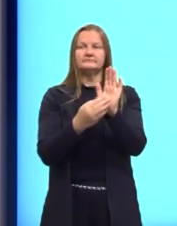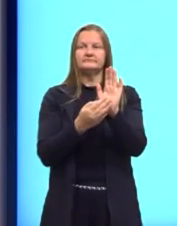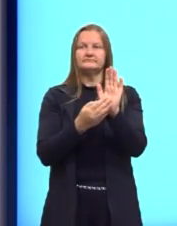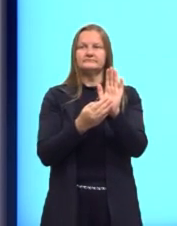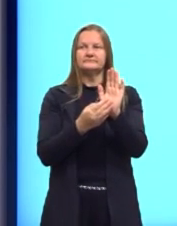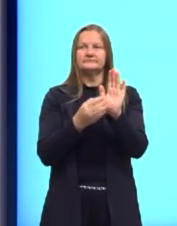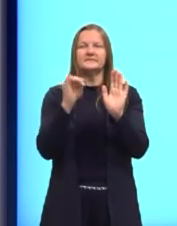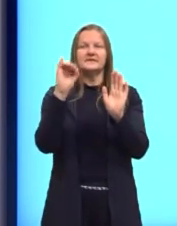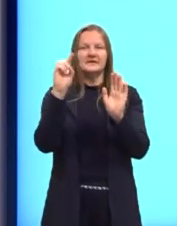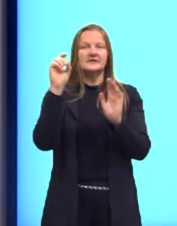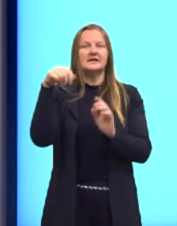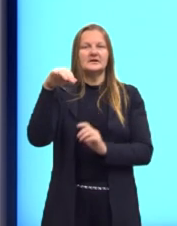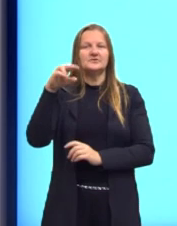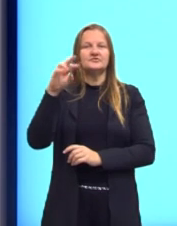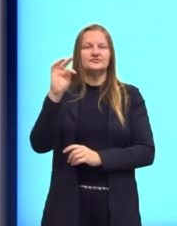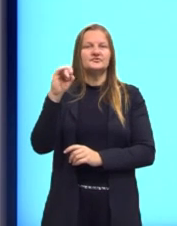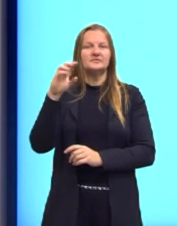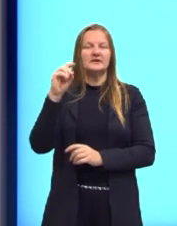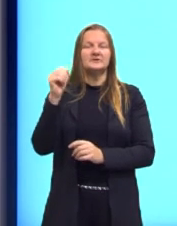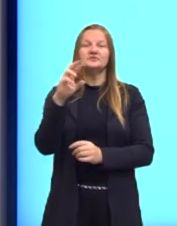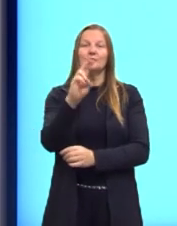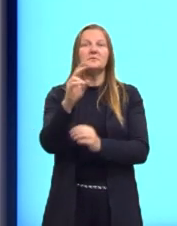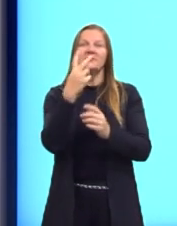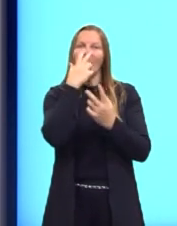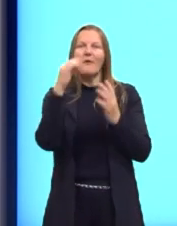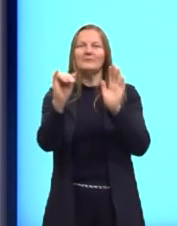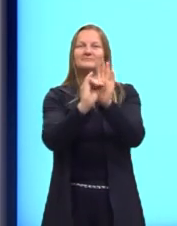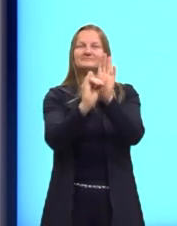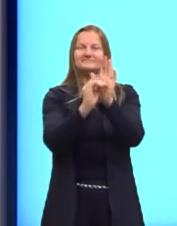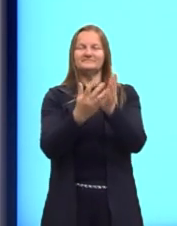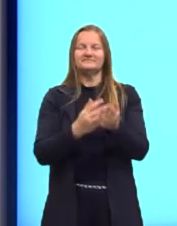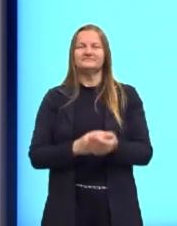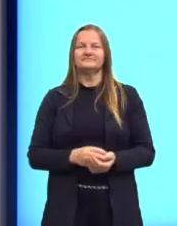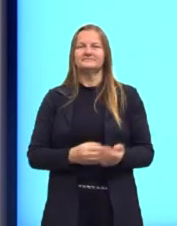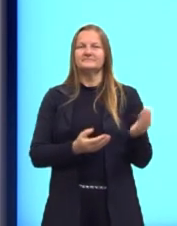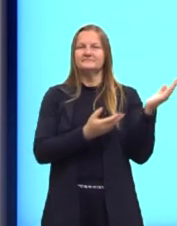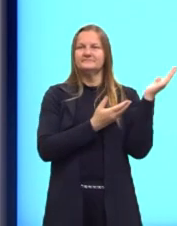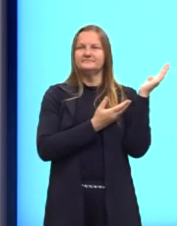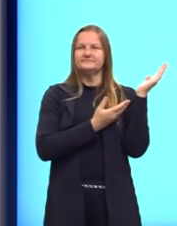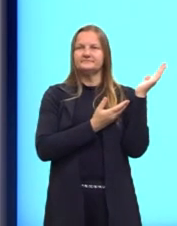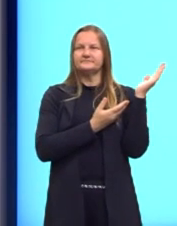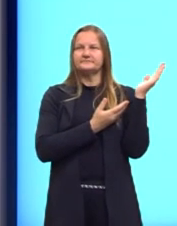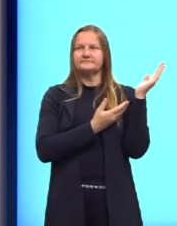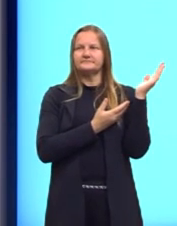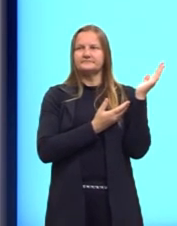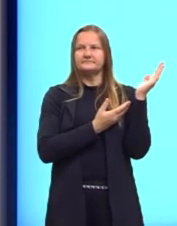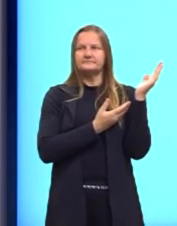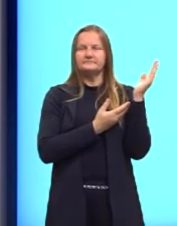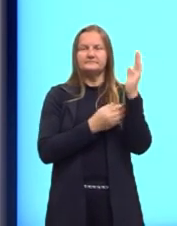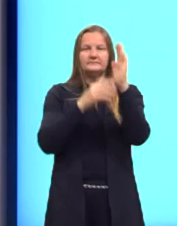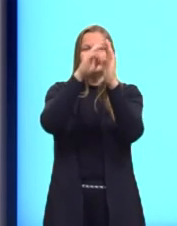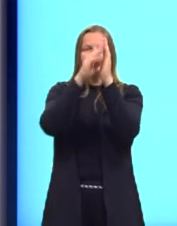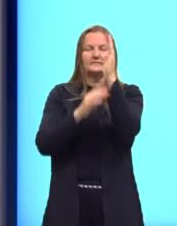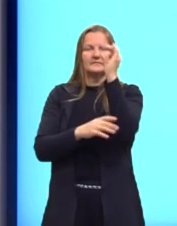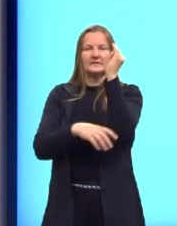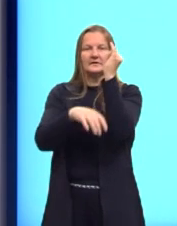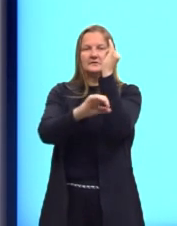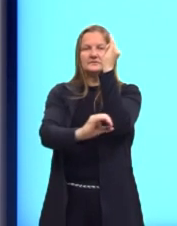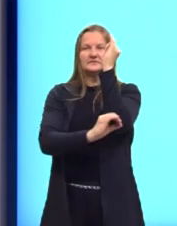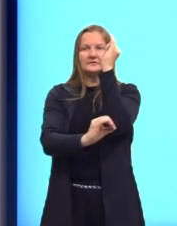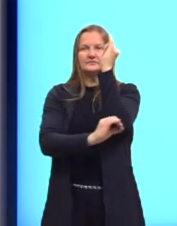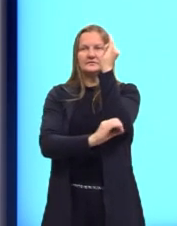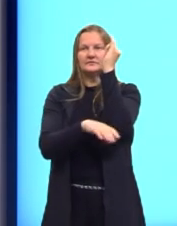todo o valor que a gente for analisar aqui, nós temos que x é igual a y, tá? Então, o ponto zero, zero,